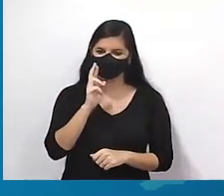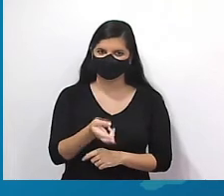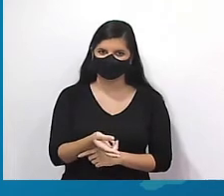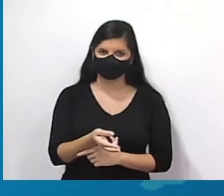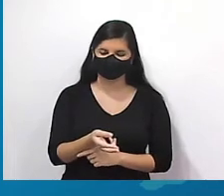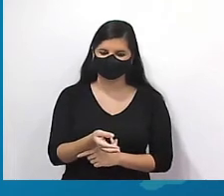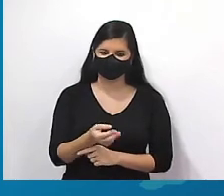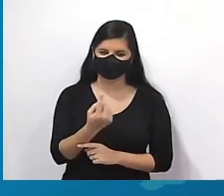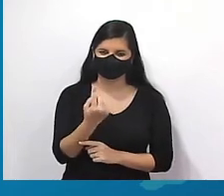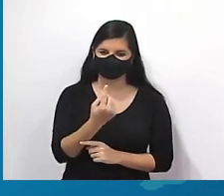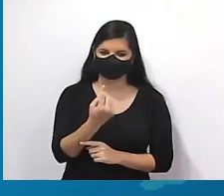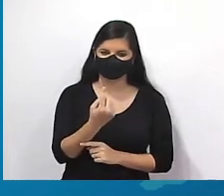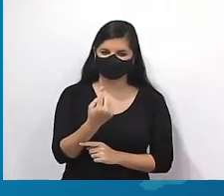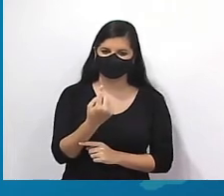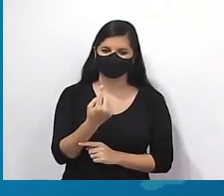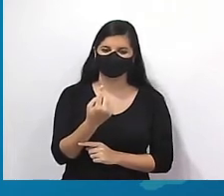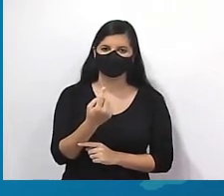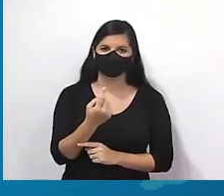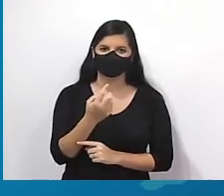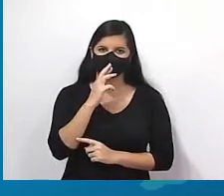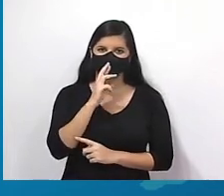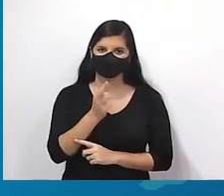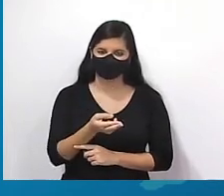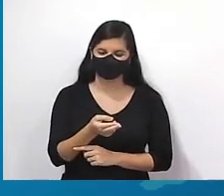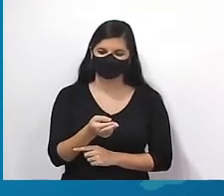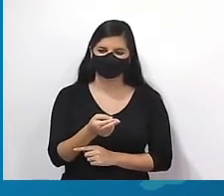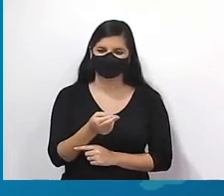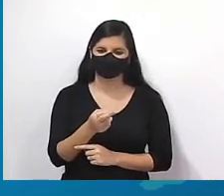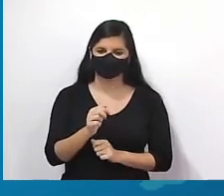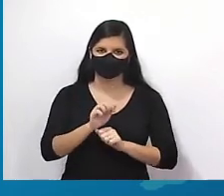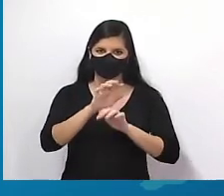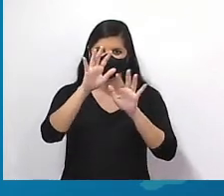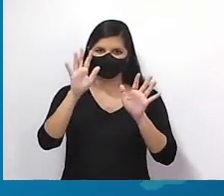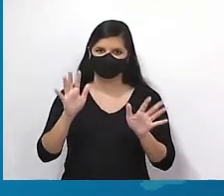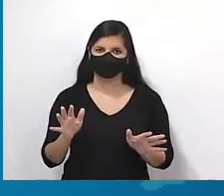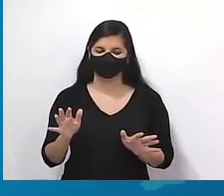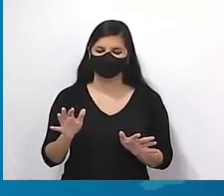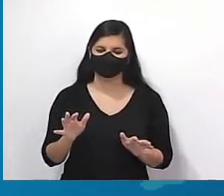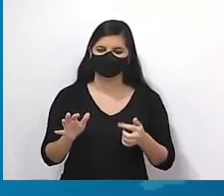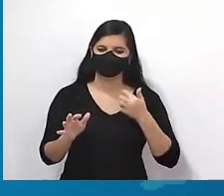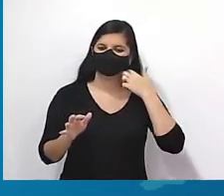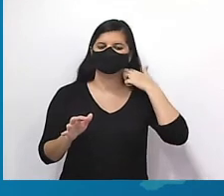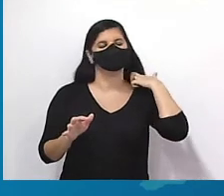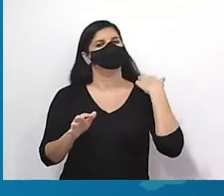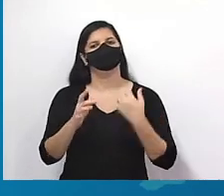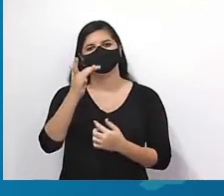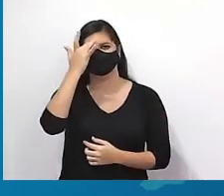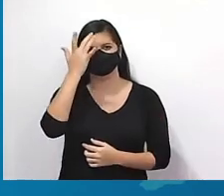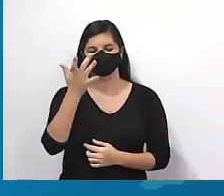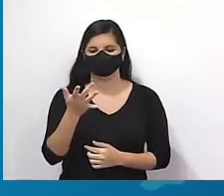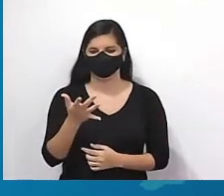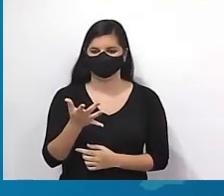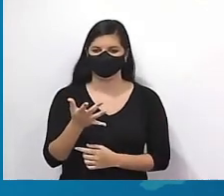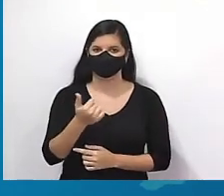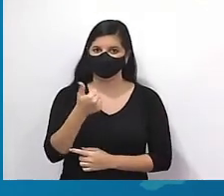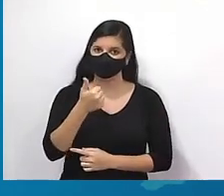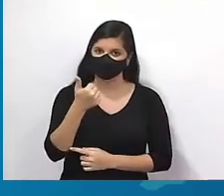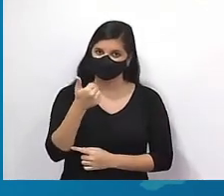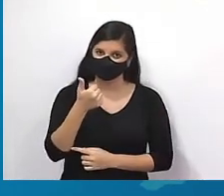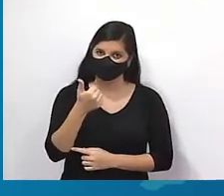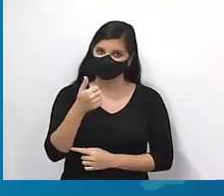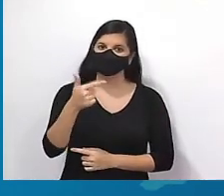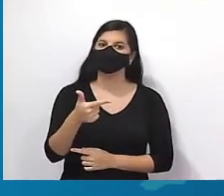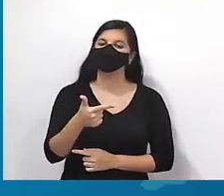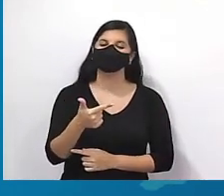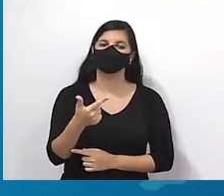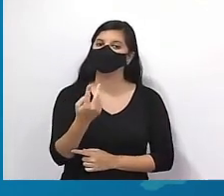que ele pede. Primeiro, se as respostas estão aí, claras para vocês. Aí ele pede qual é mais fácil, usar a primeira fórmula ou